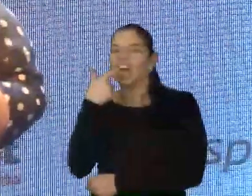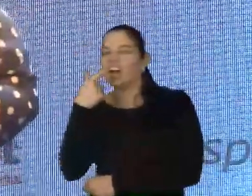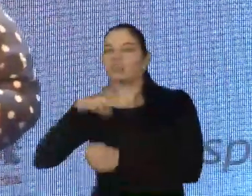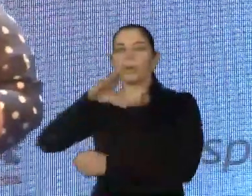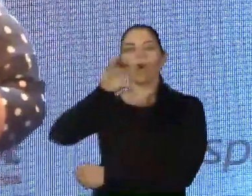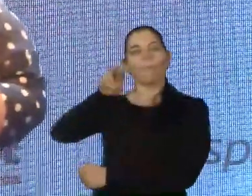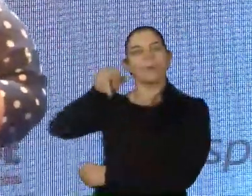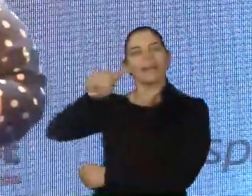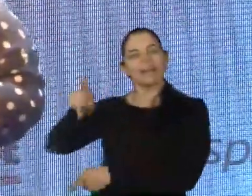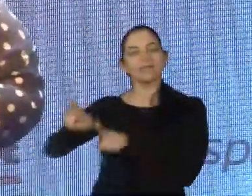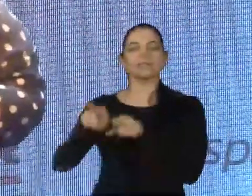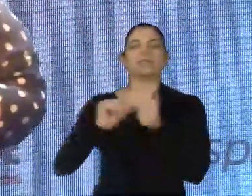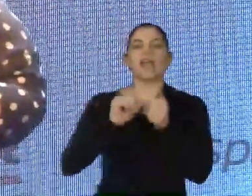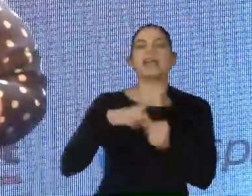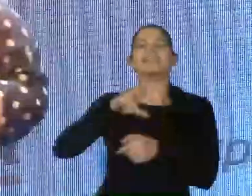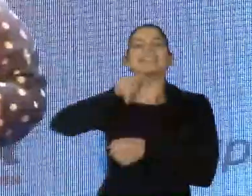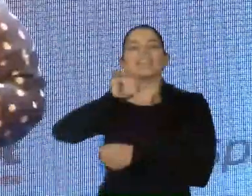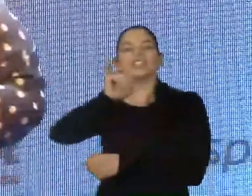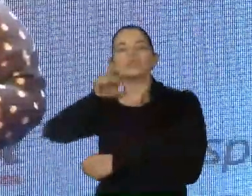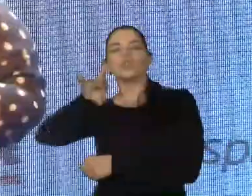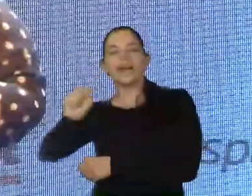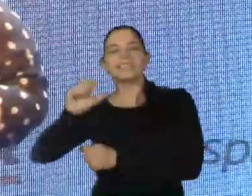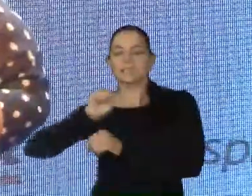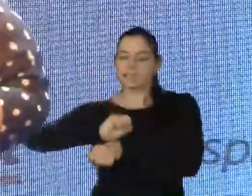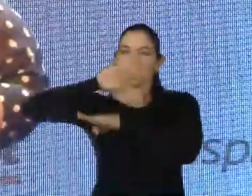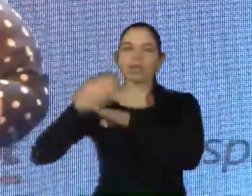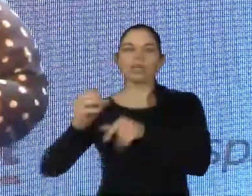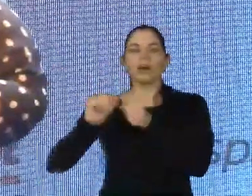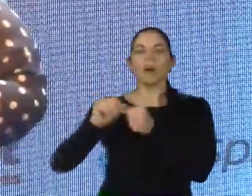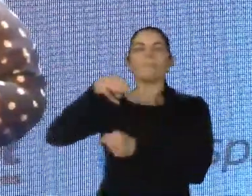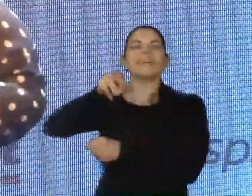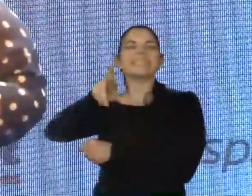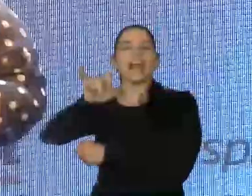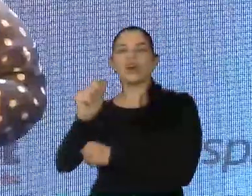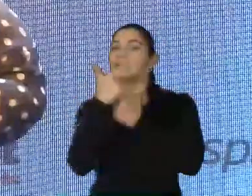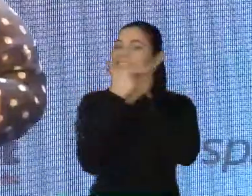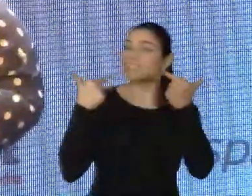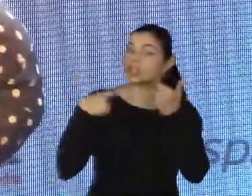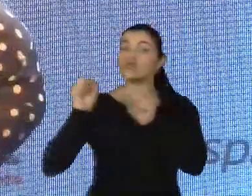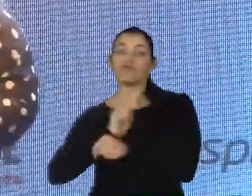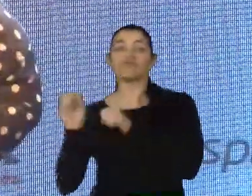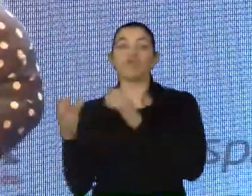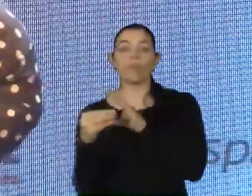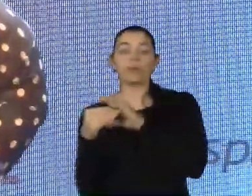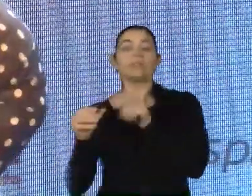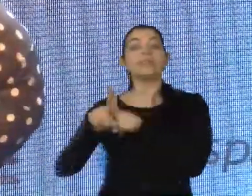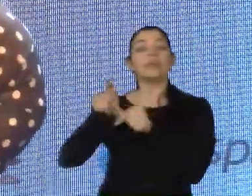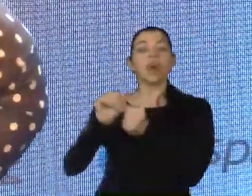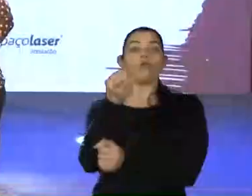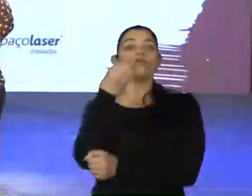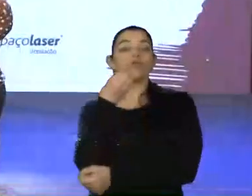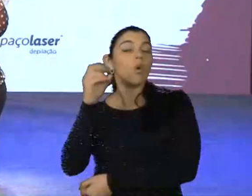Sítio da Serra, Mediva, Marcelo Carreirão, Sorriso Shop e Ouve Som.